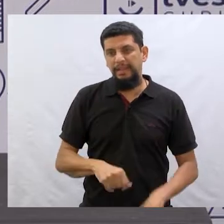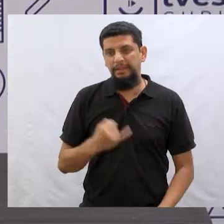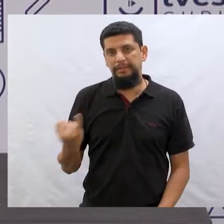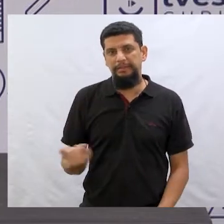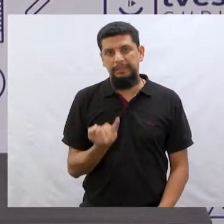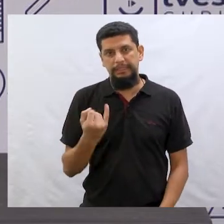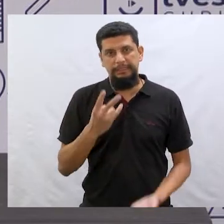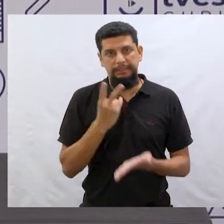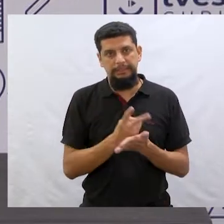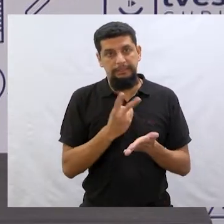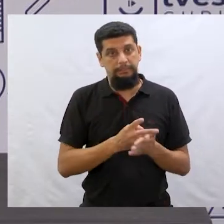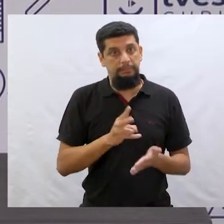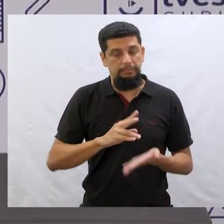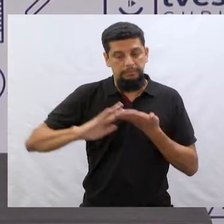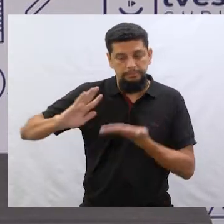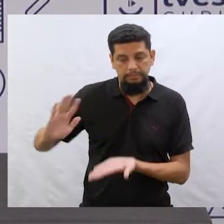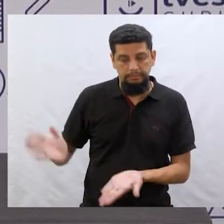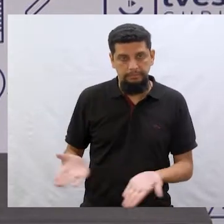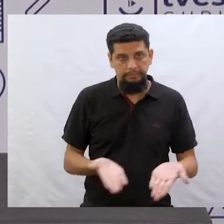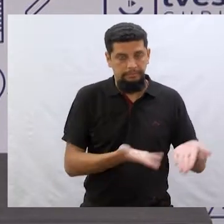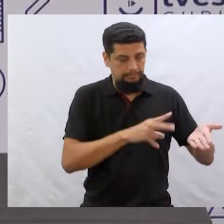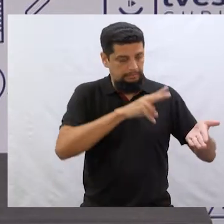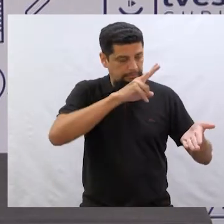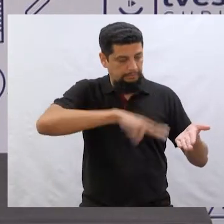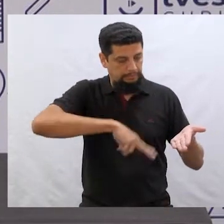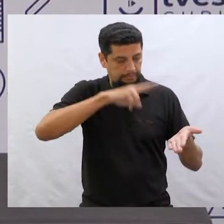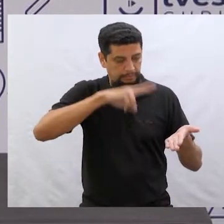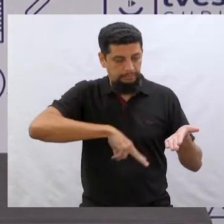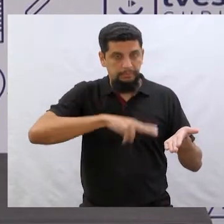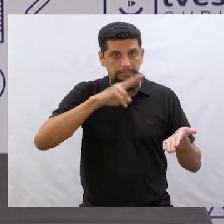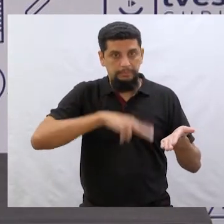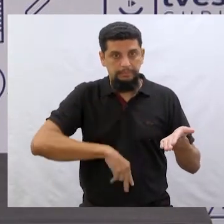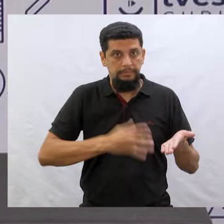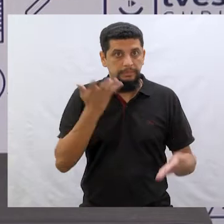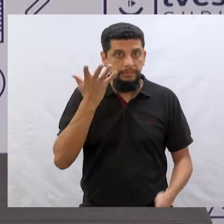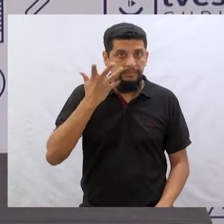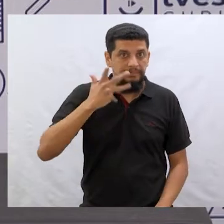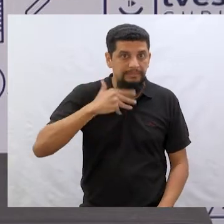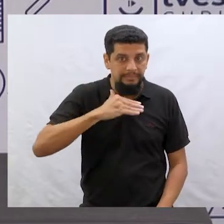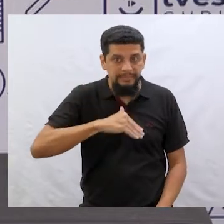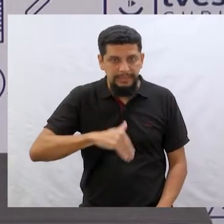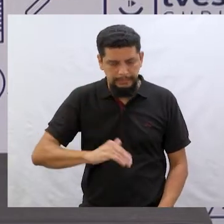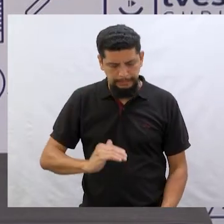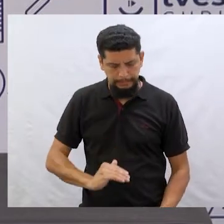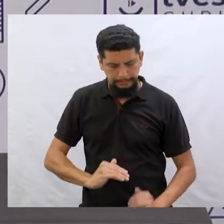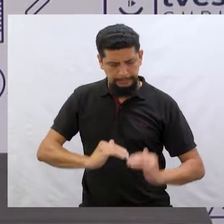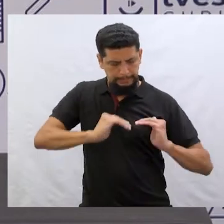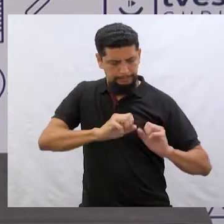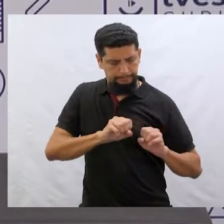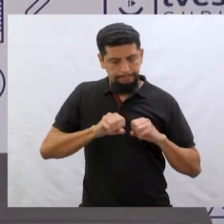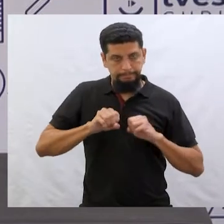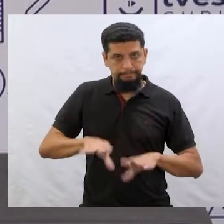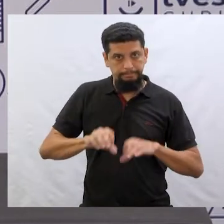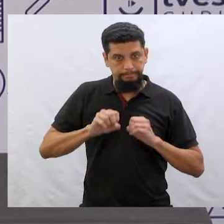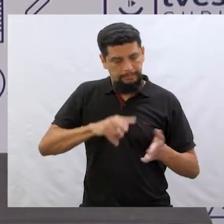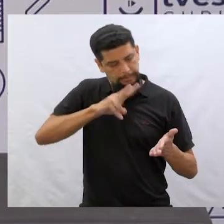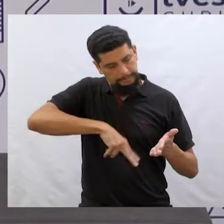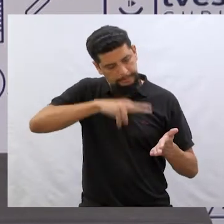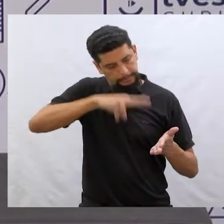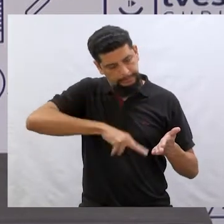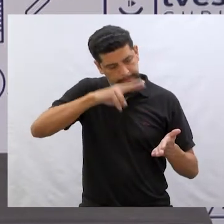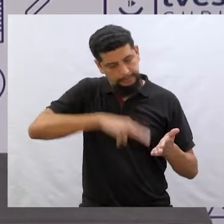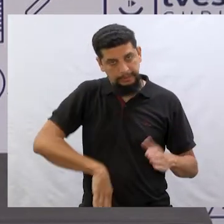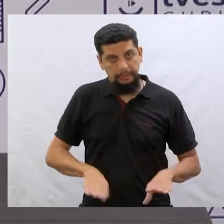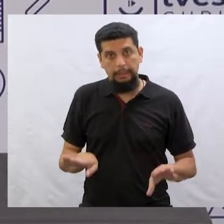né? É importante sempre levar a leitura para as crianças, desde pequeno. E, por que não,